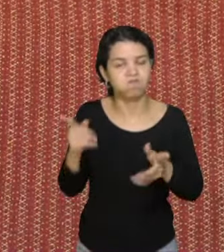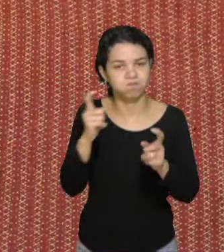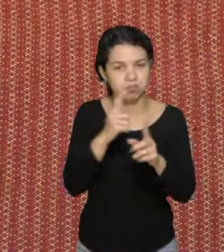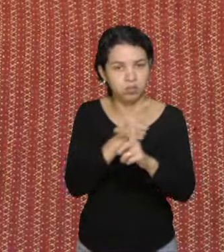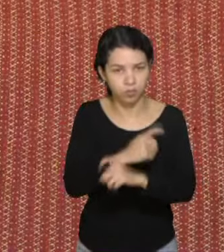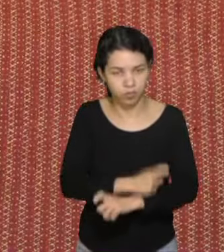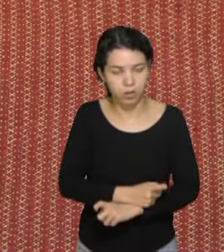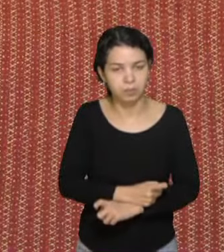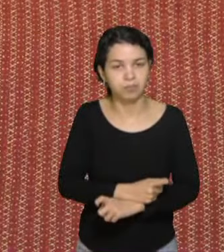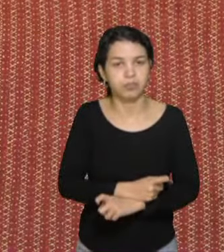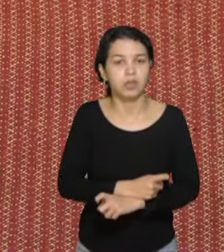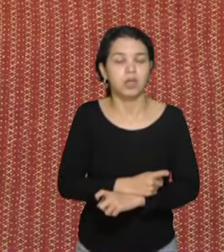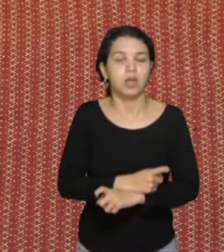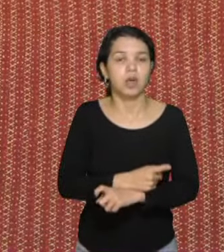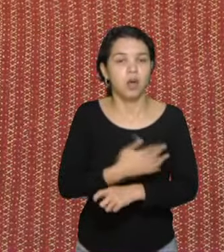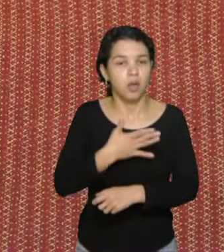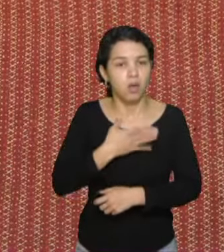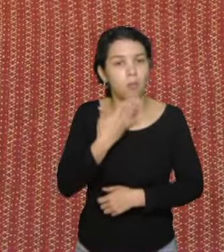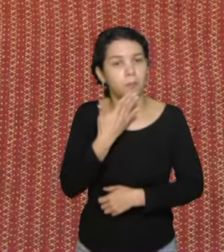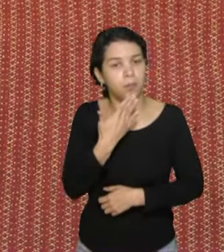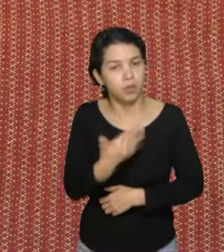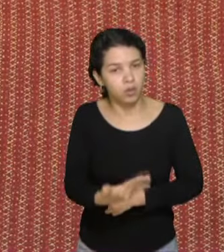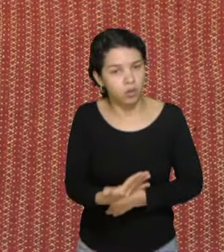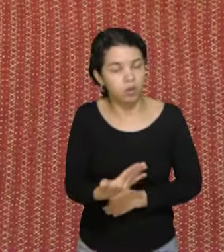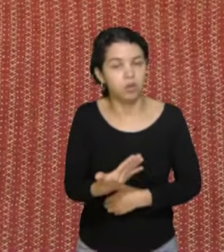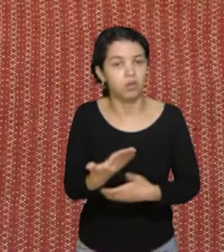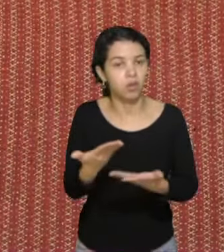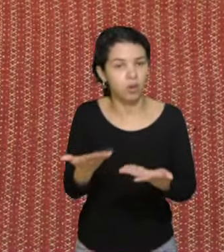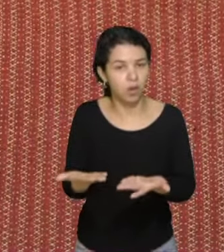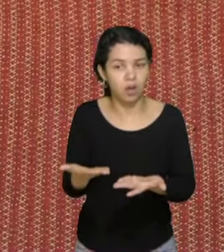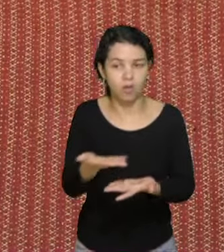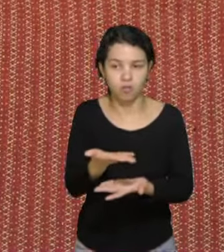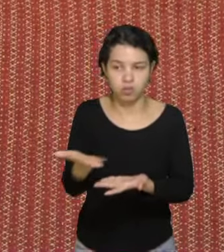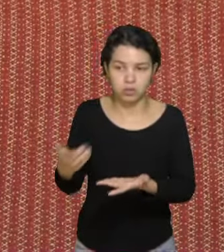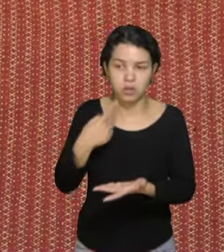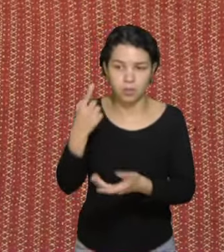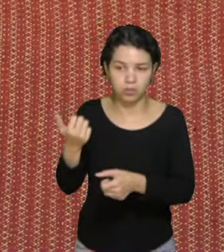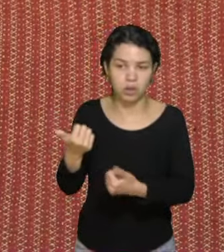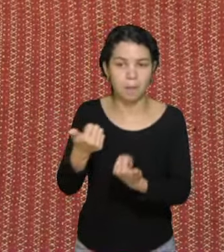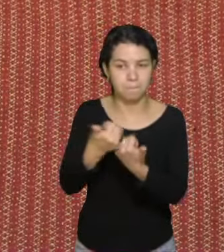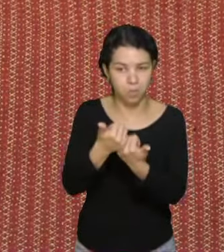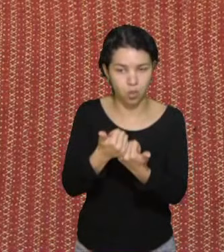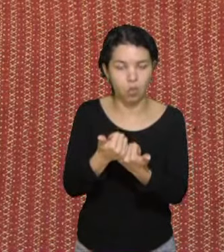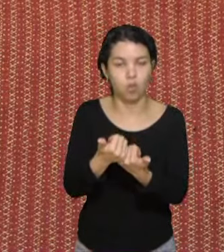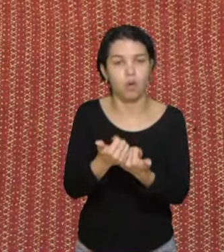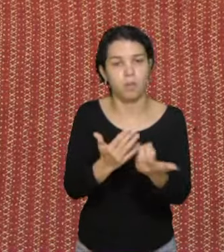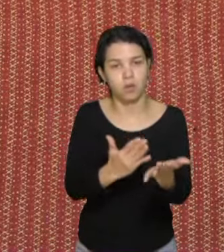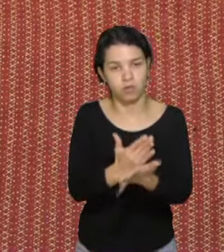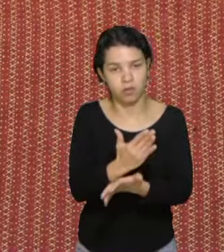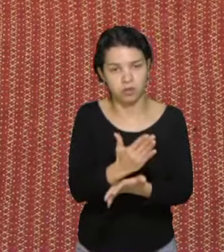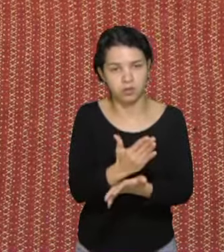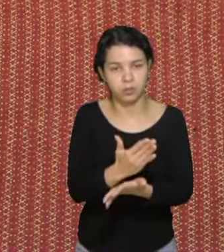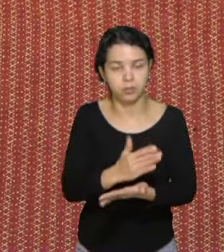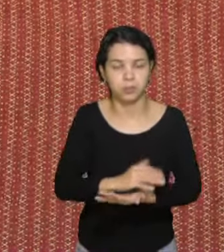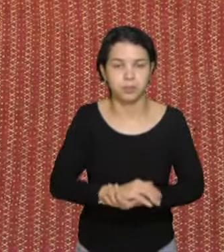Então, esse é o meu clamor, e para isso eu gostaria de contar com o apoio dos colegas deputados na aprovação dessa moção.